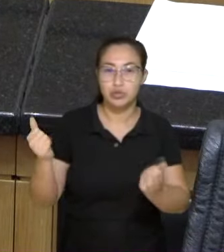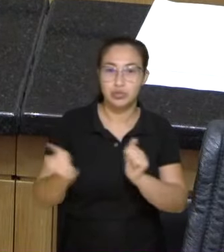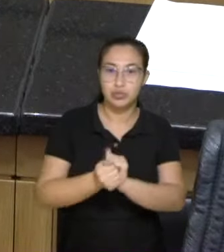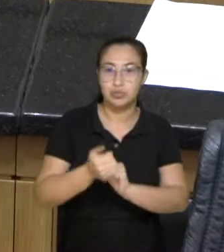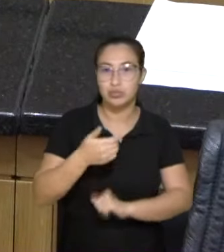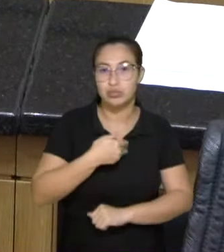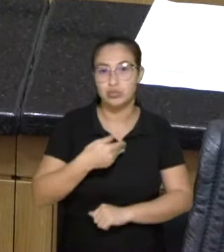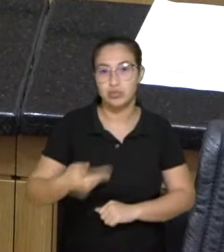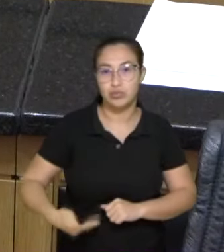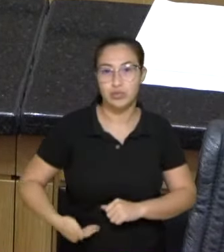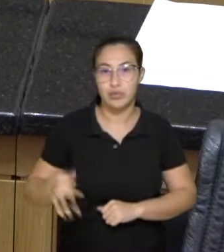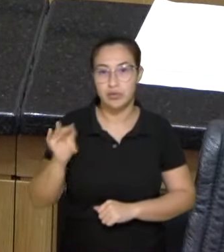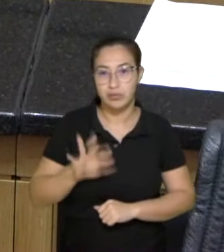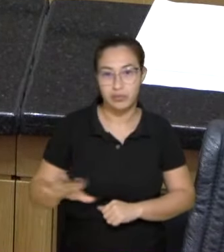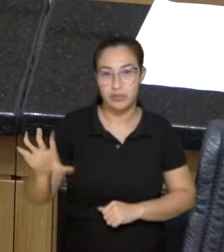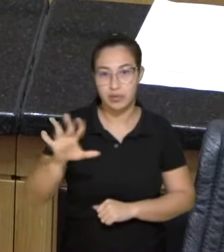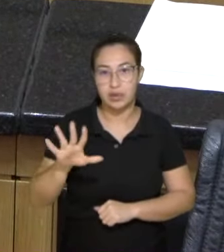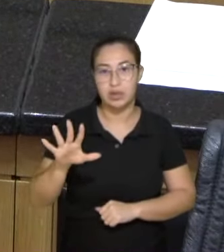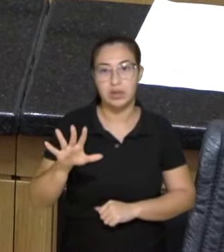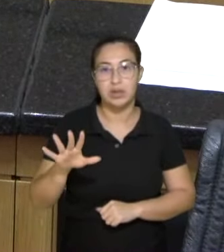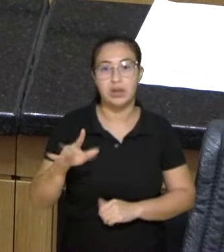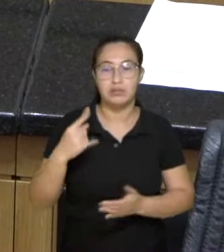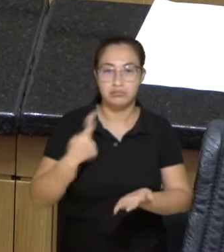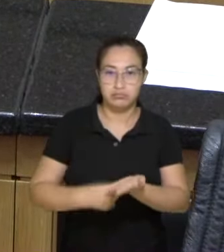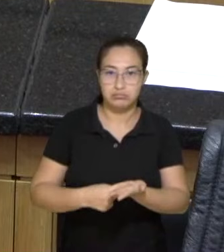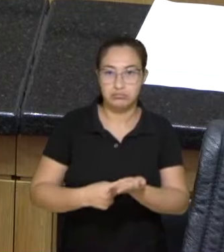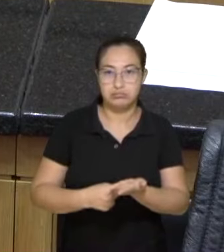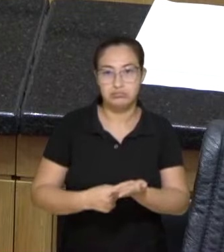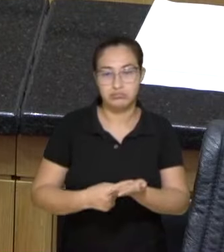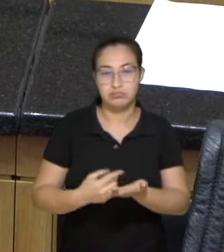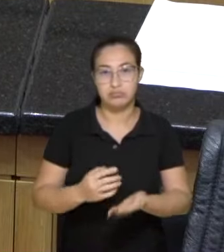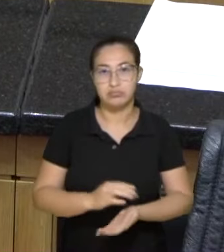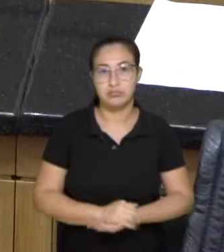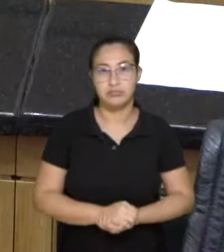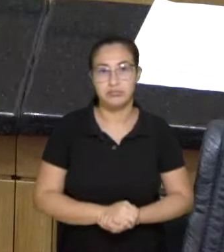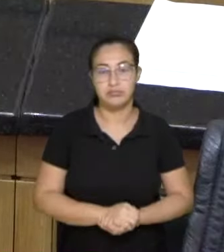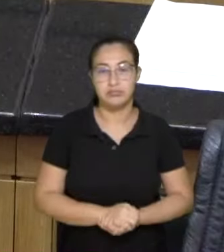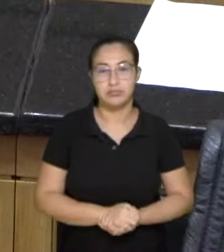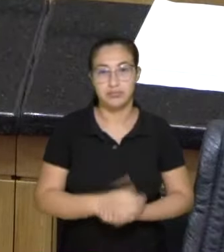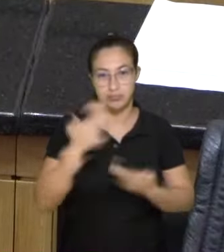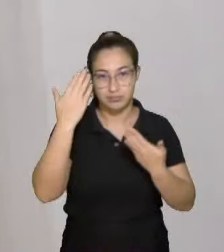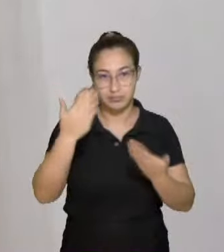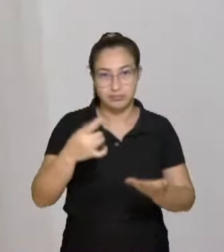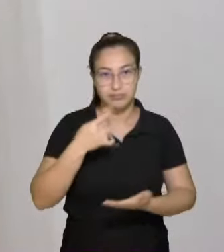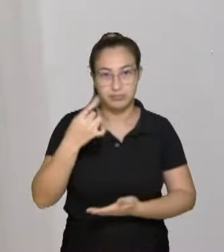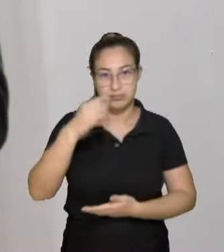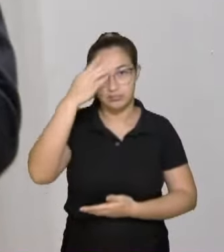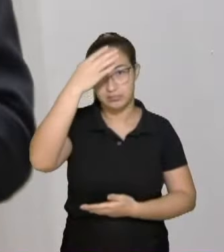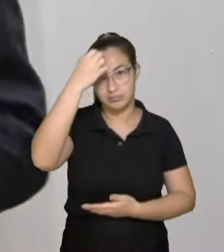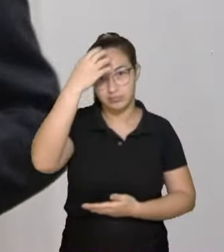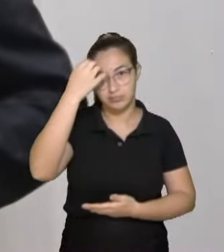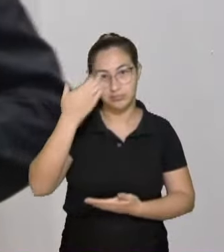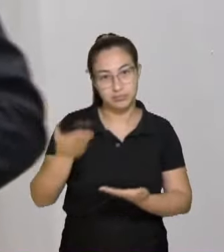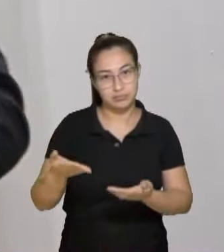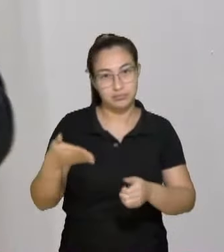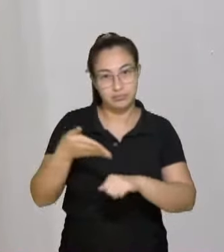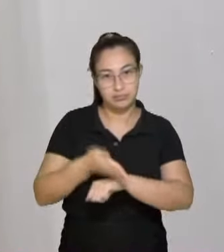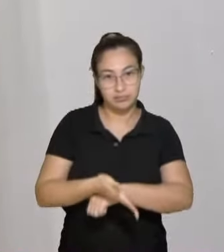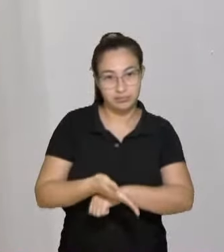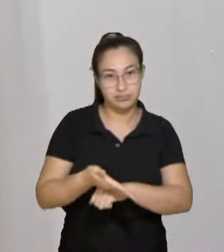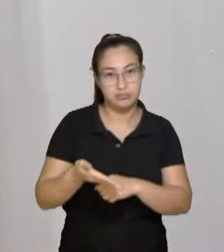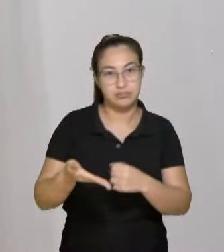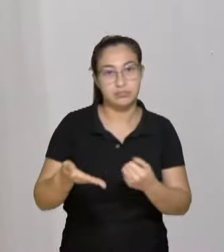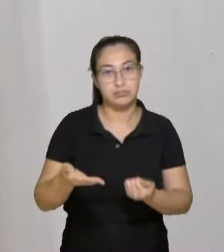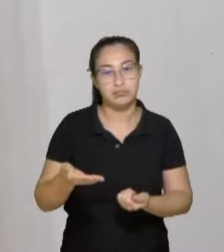Tubarão e para o sul catarinense possa ser efetivamente consolidada. Obrigado. Obrigado, deputado Ismael. Obrigado pela participação. Deputado muito